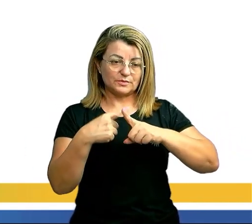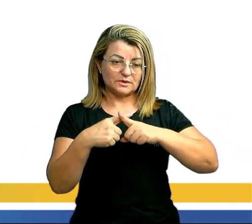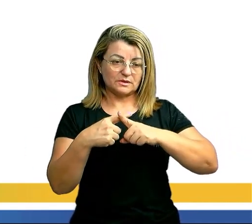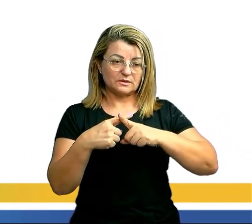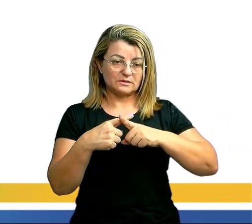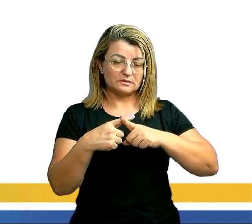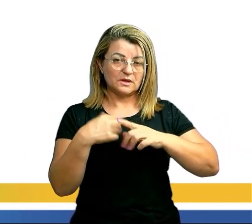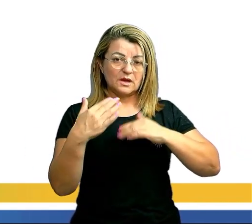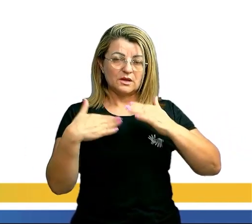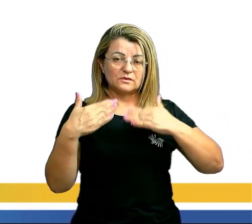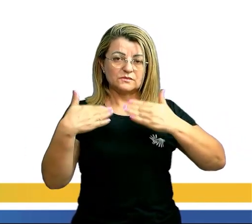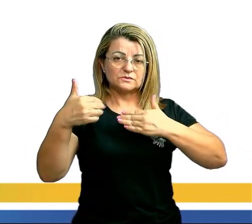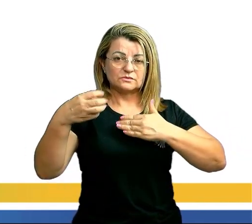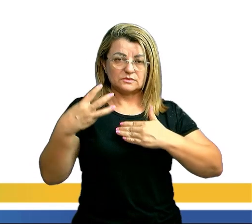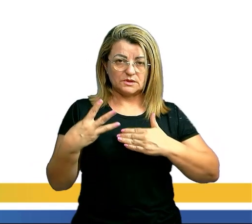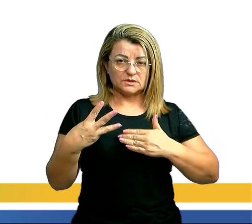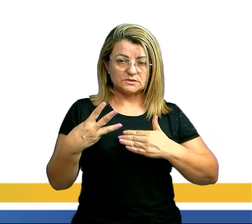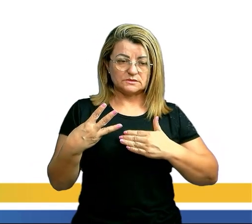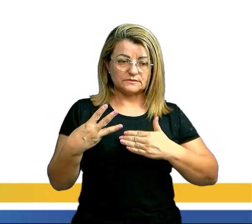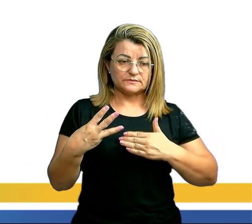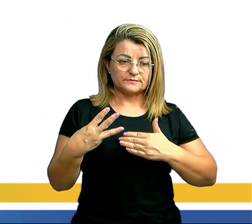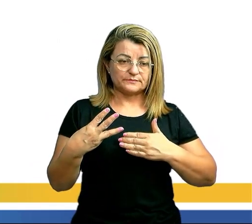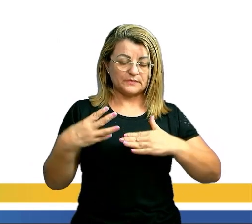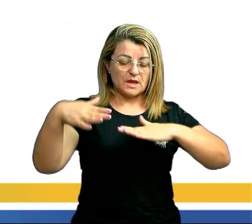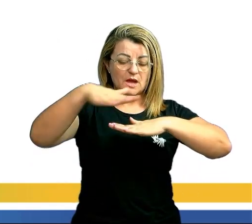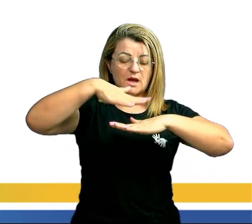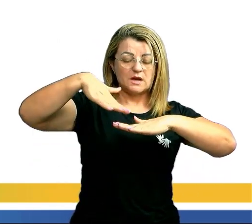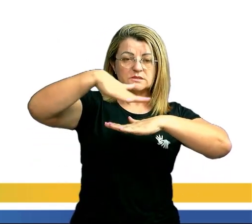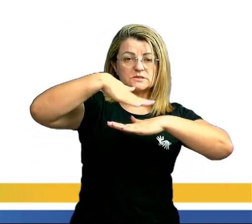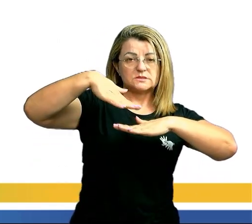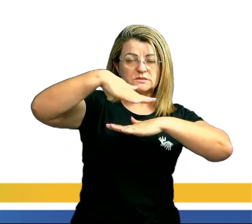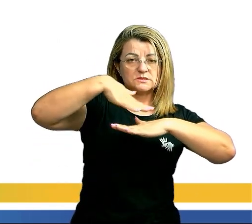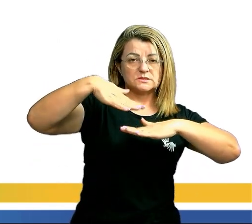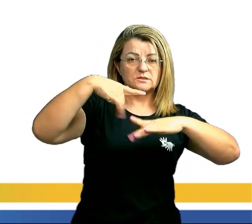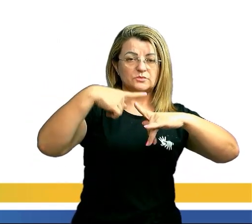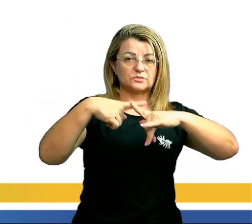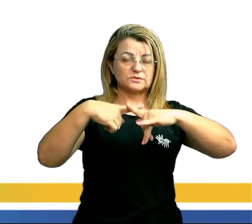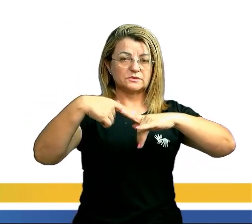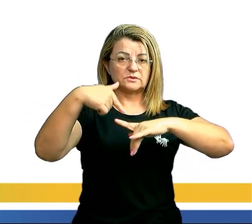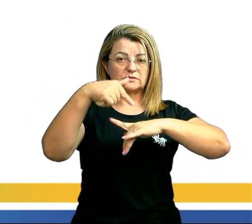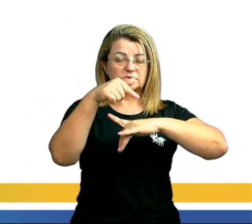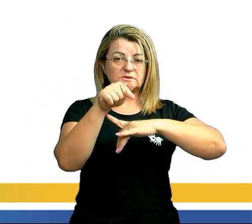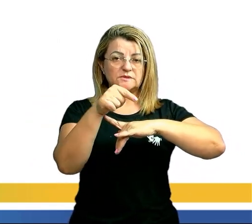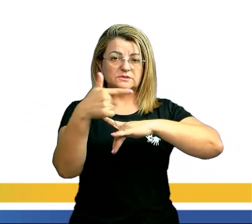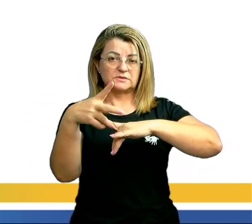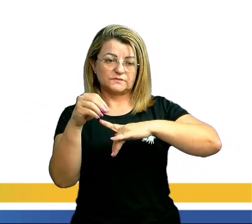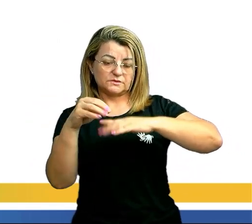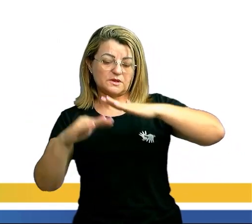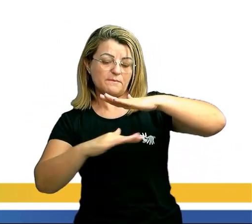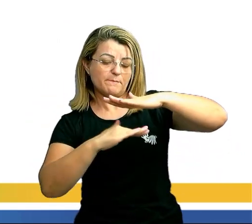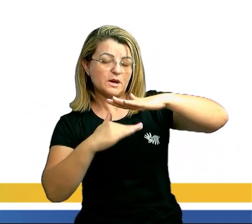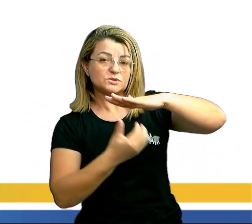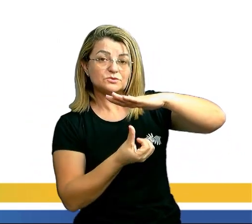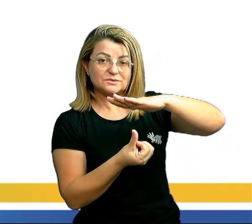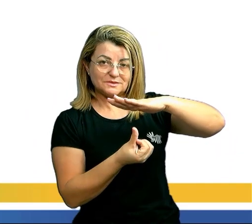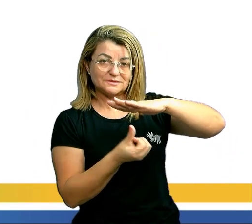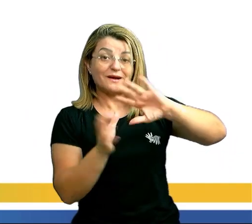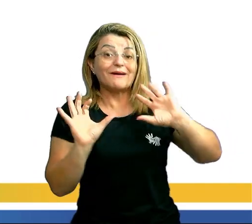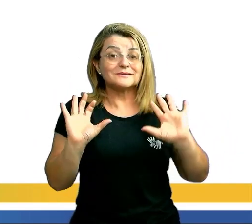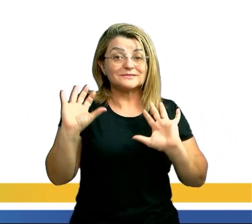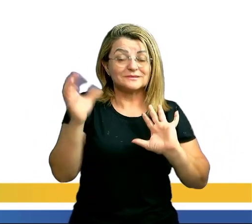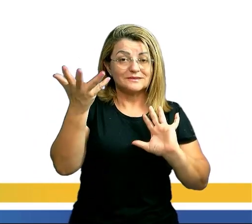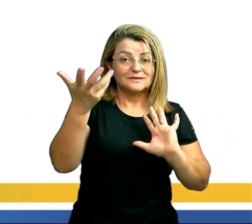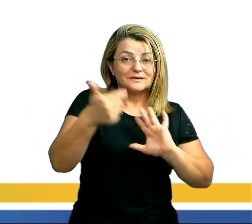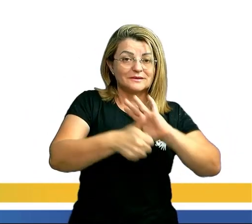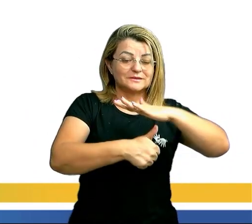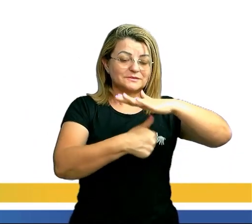fatorial aqui embaixo. Em cima a multiplicação deu setecentos e vinte. Embaixo deu seis. Logo, o resultado é